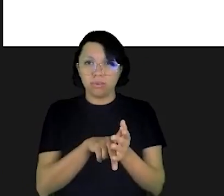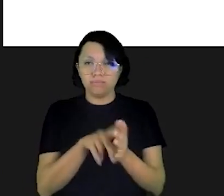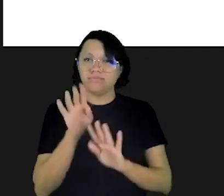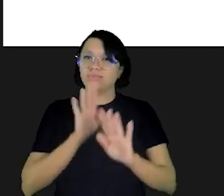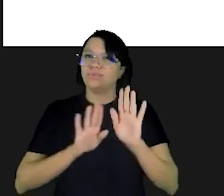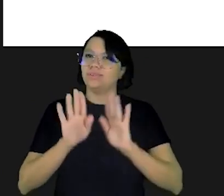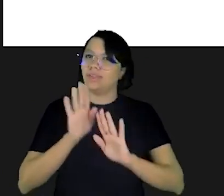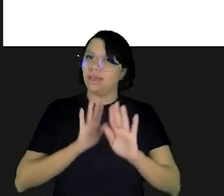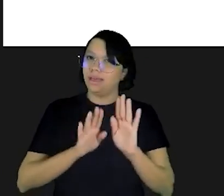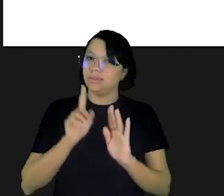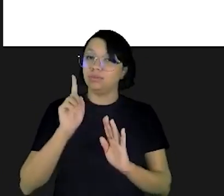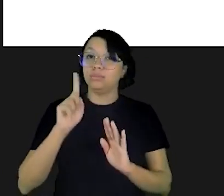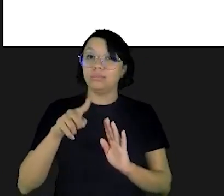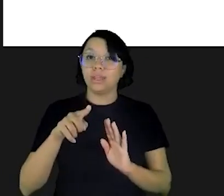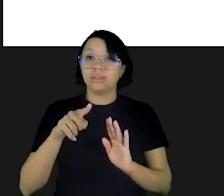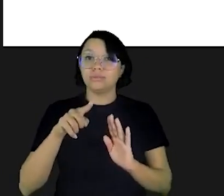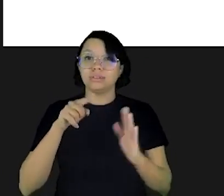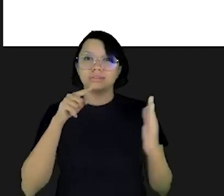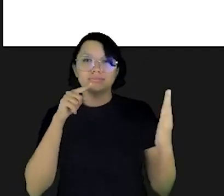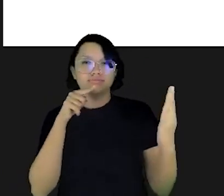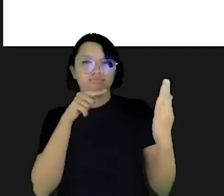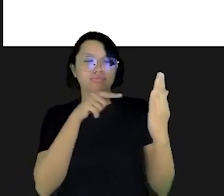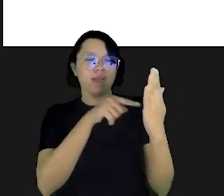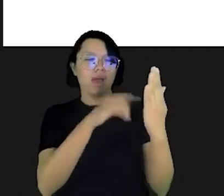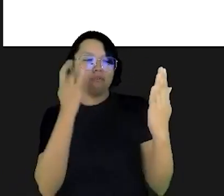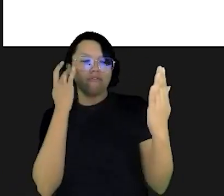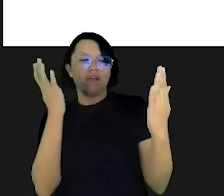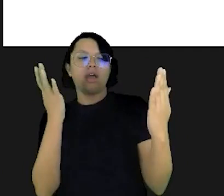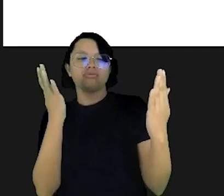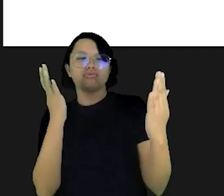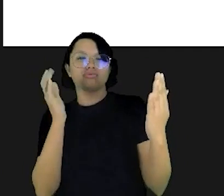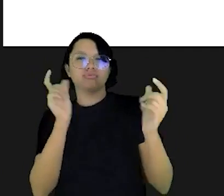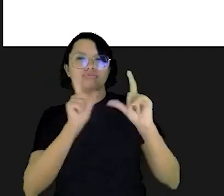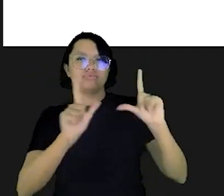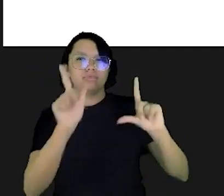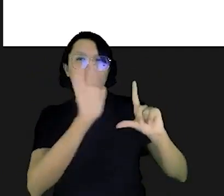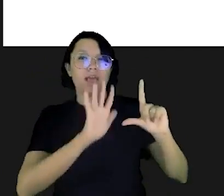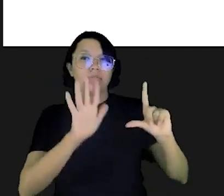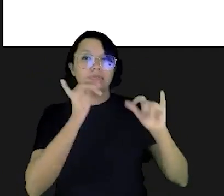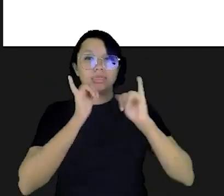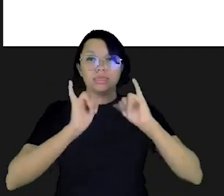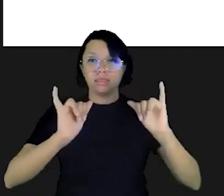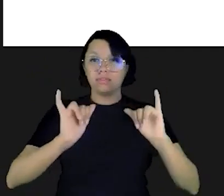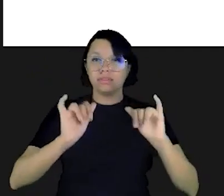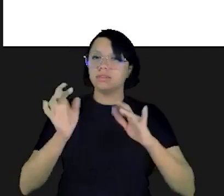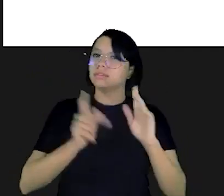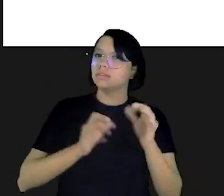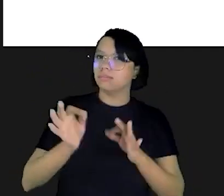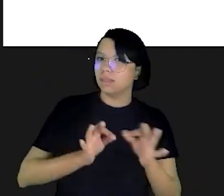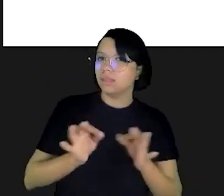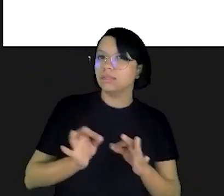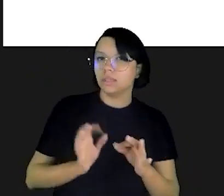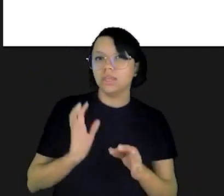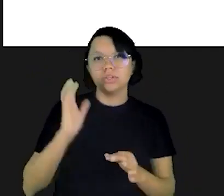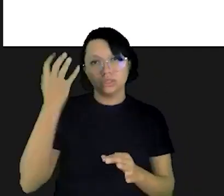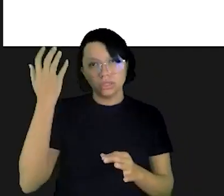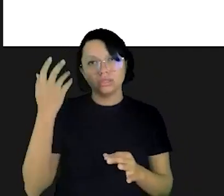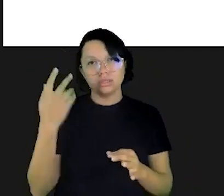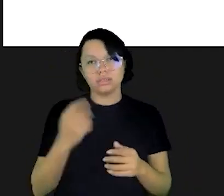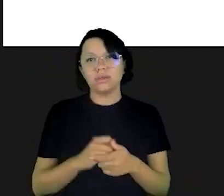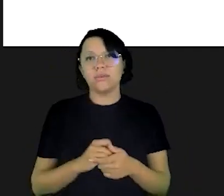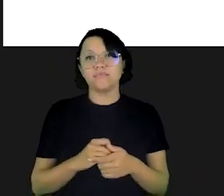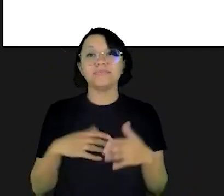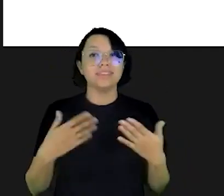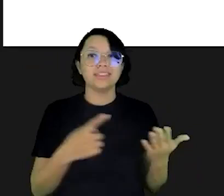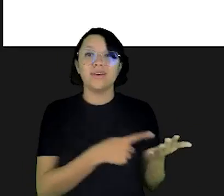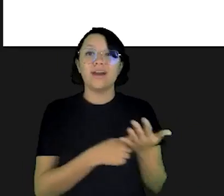próprio cuidado para não ser alvo fácil do marketing cuidado planeje e tome suas